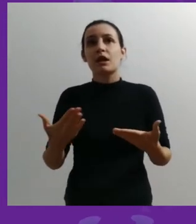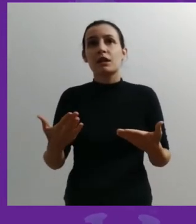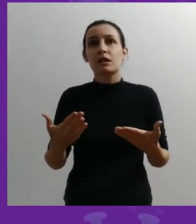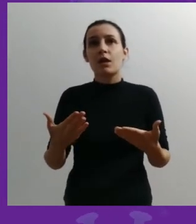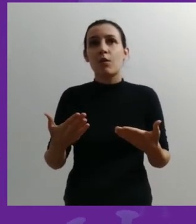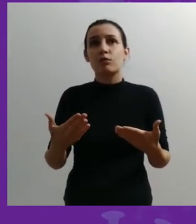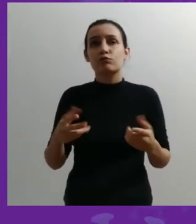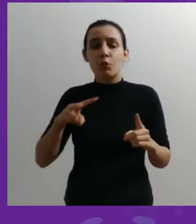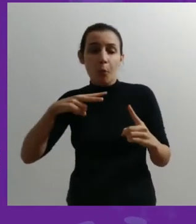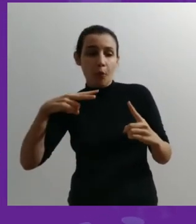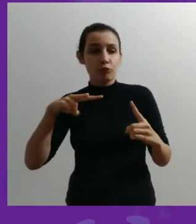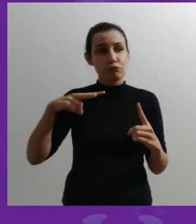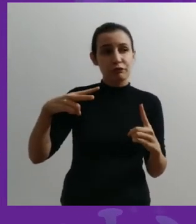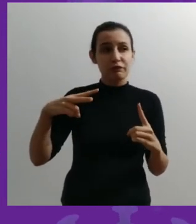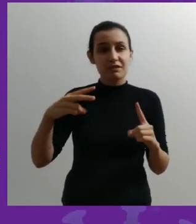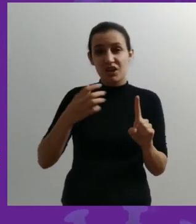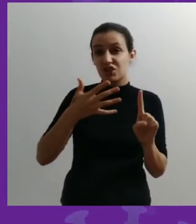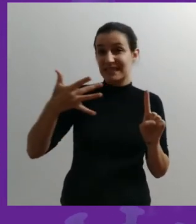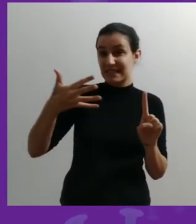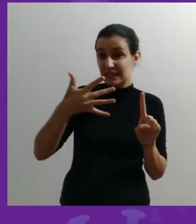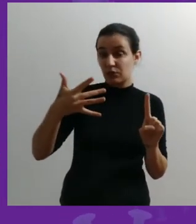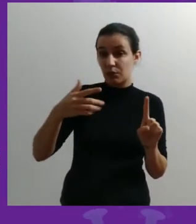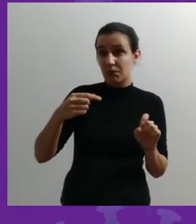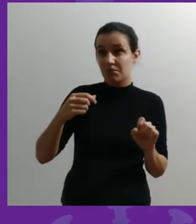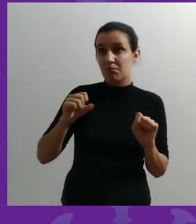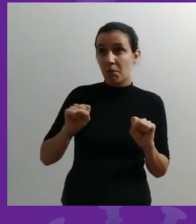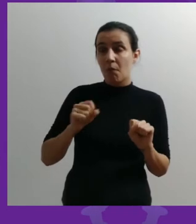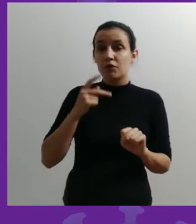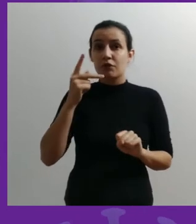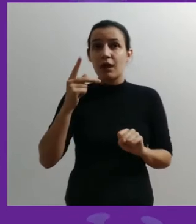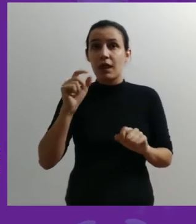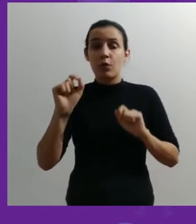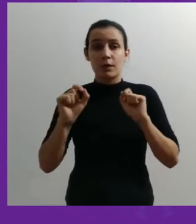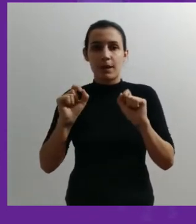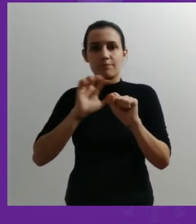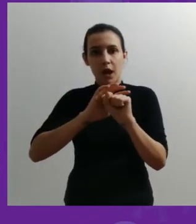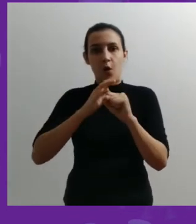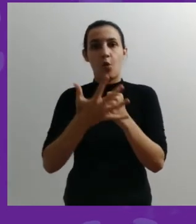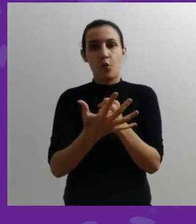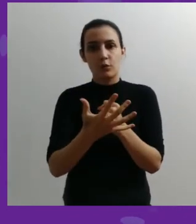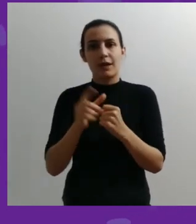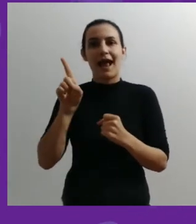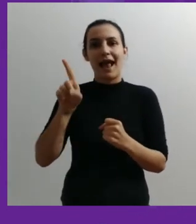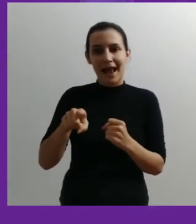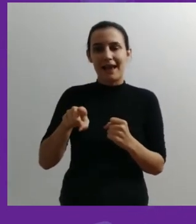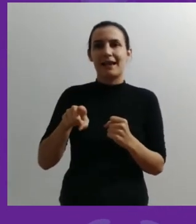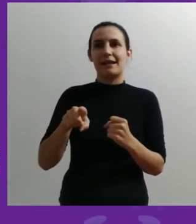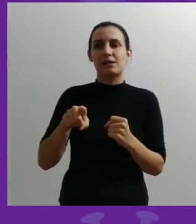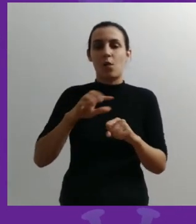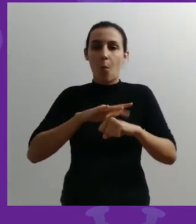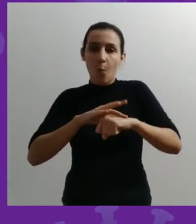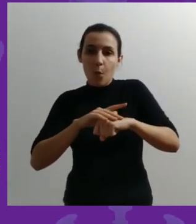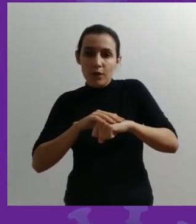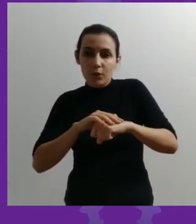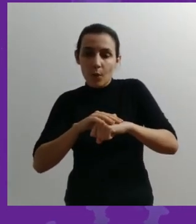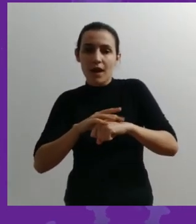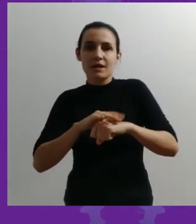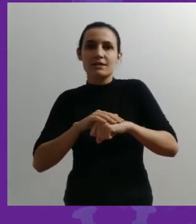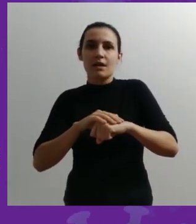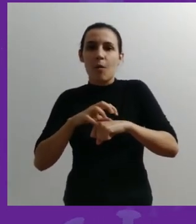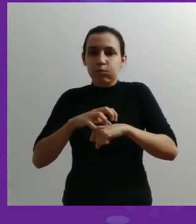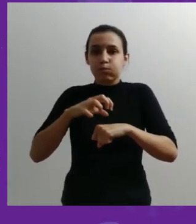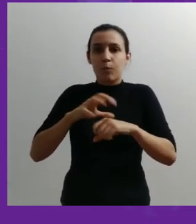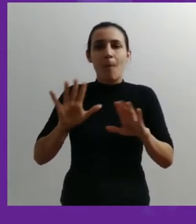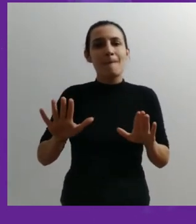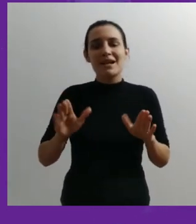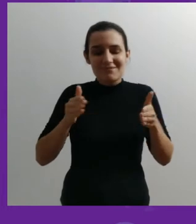Então do ponto de vista sindrômico, eu poderia até dizer que a COVID-19 é uma doença inflamatória, mas aí estaria